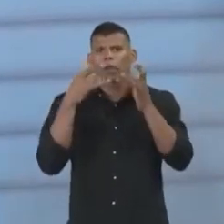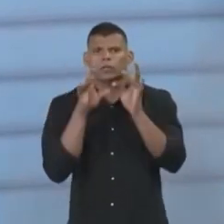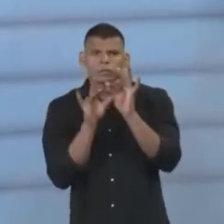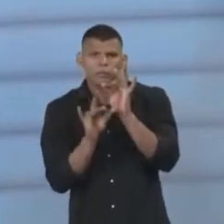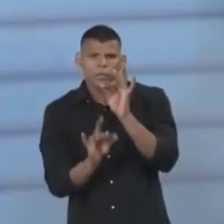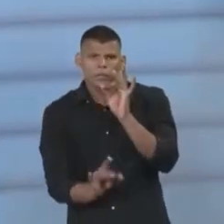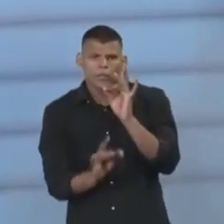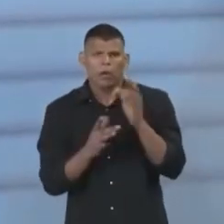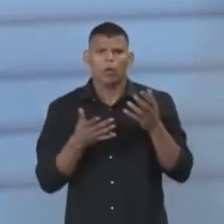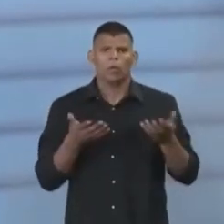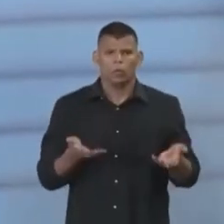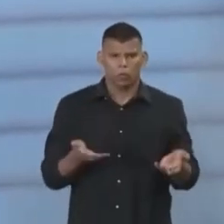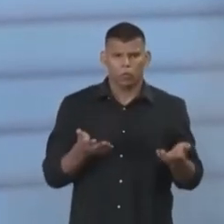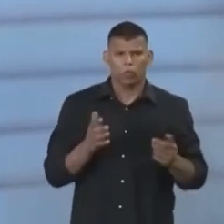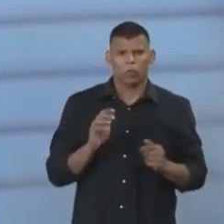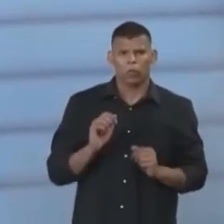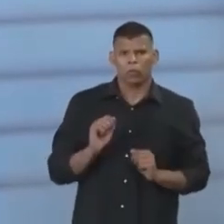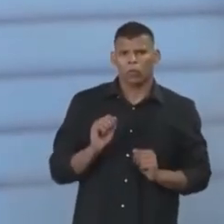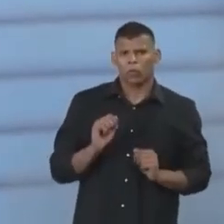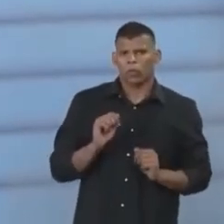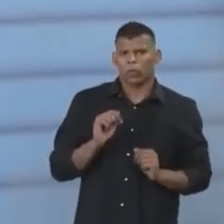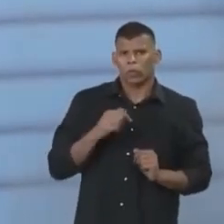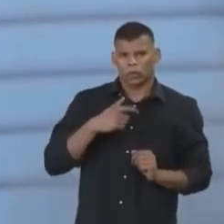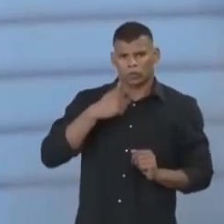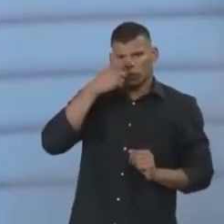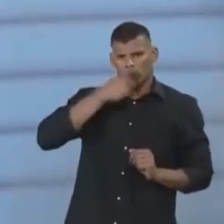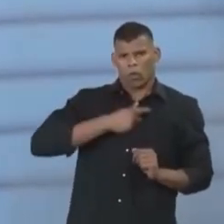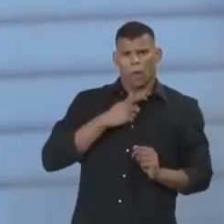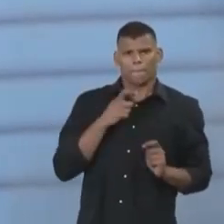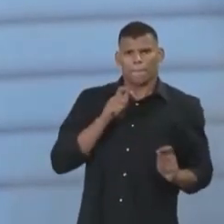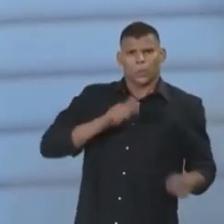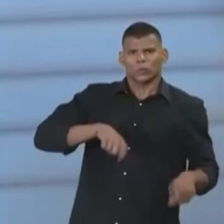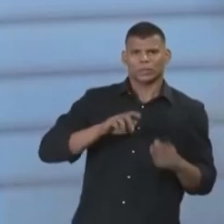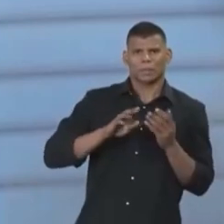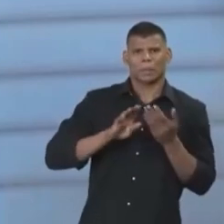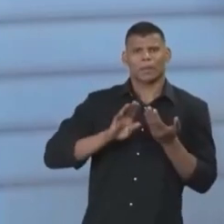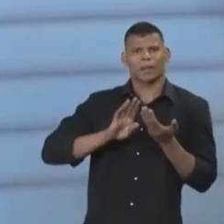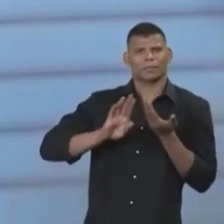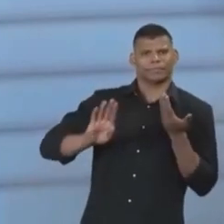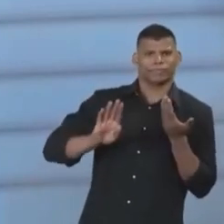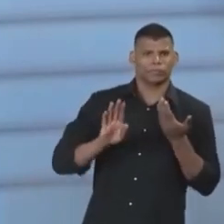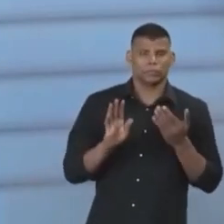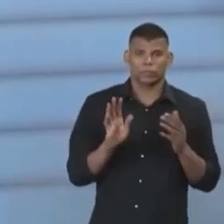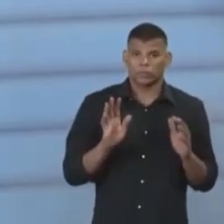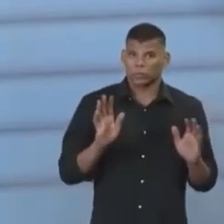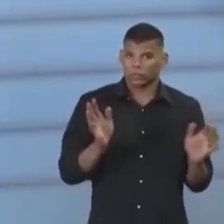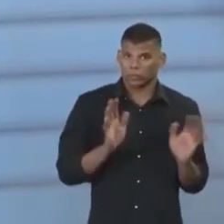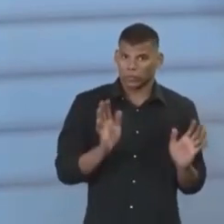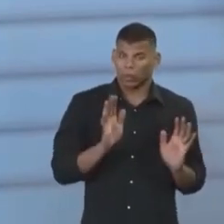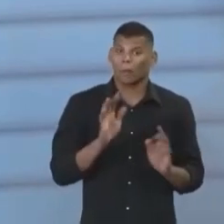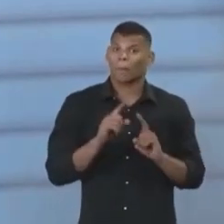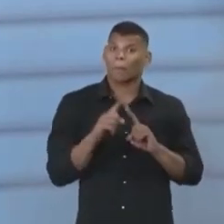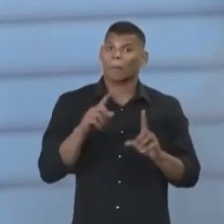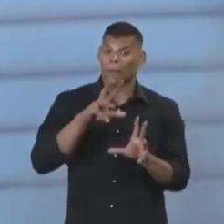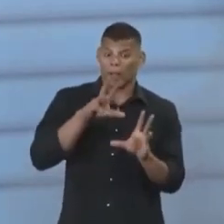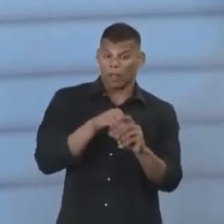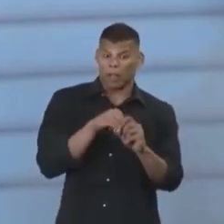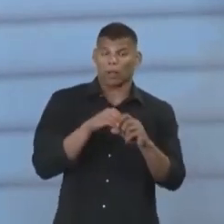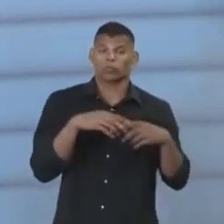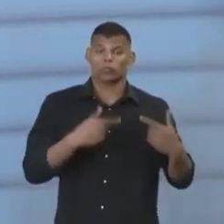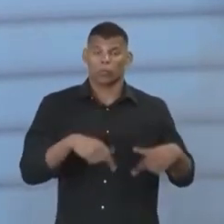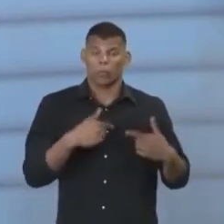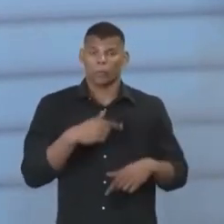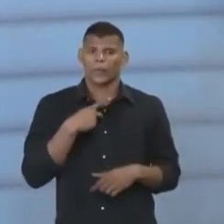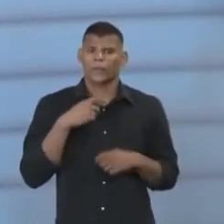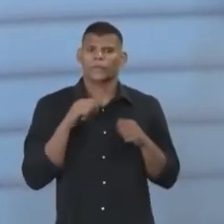ambientais, eu não afasto essa possibilidade, mas nesse trabalho eu teci considerações de